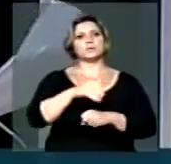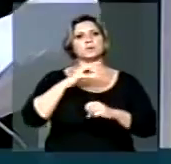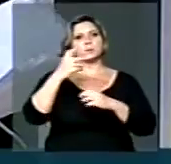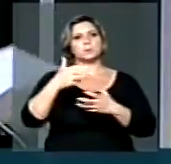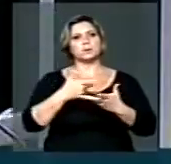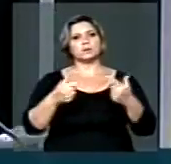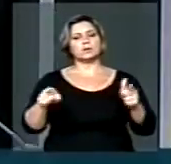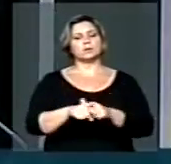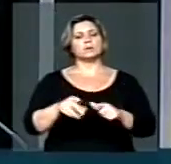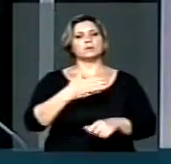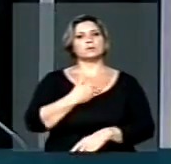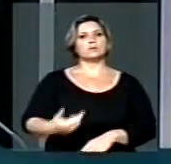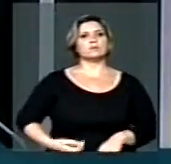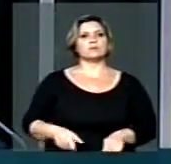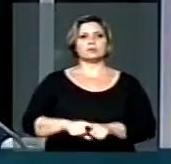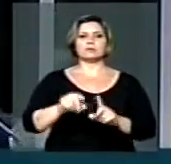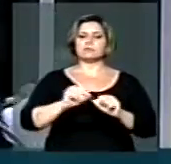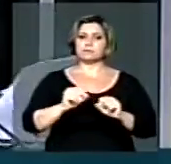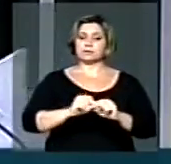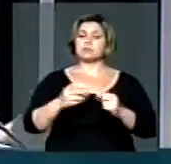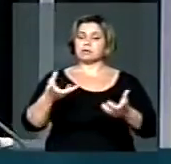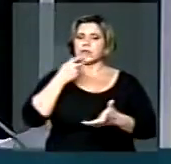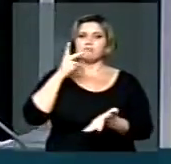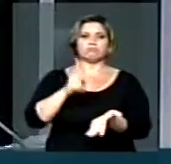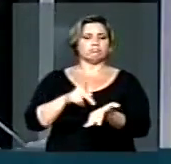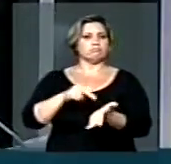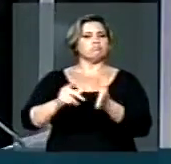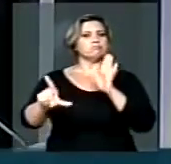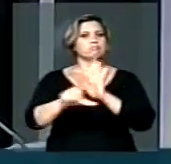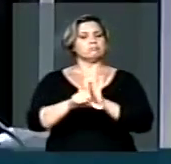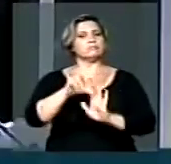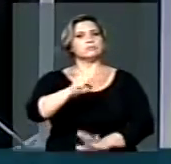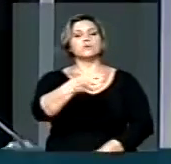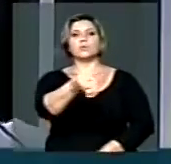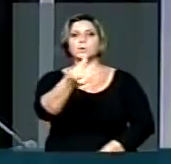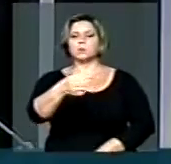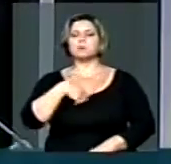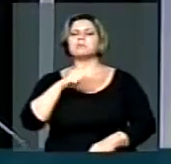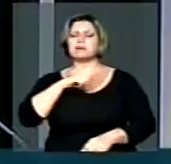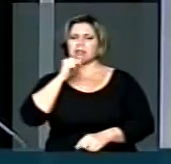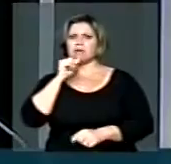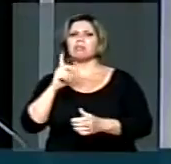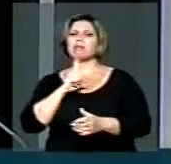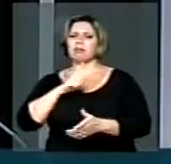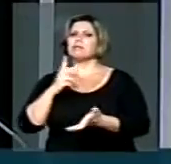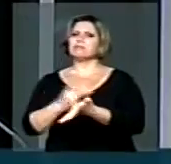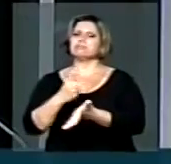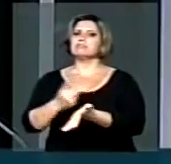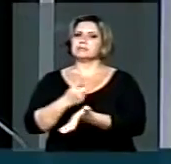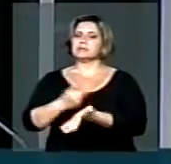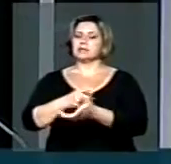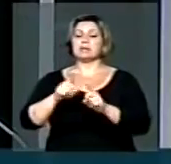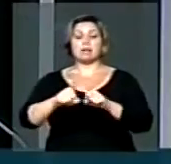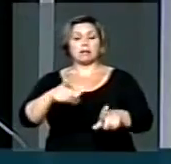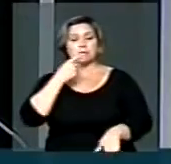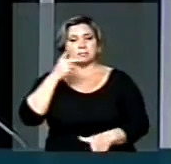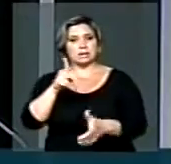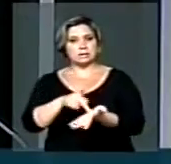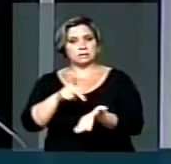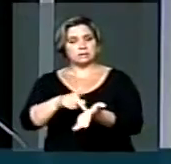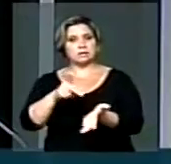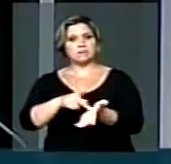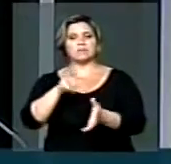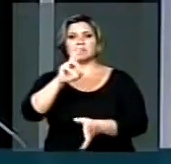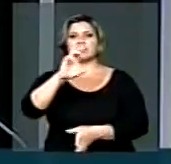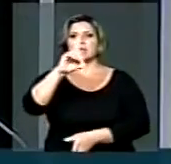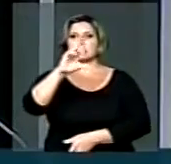o governo Itabula. É verdade, a lei 8666 tem defeitos, mas também é verdade, RDC